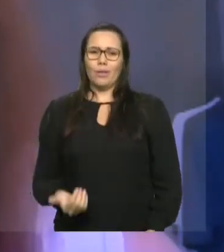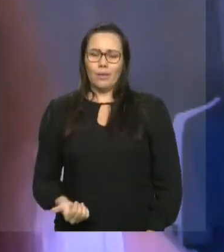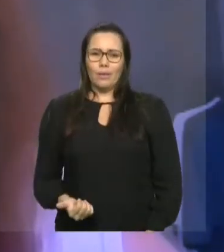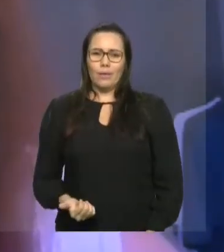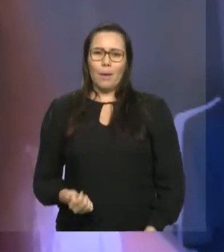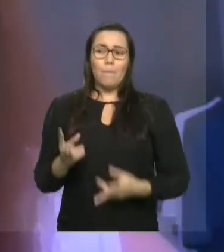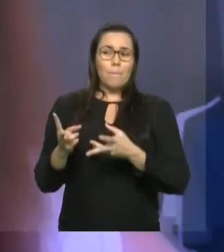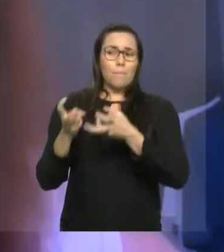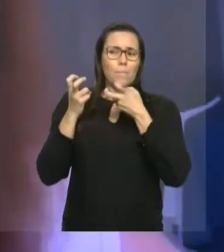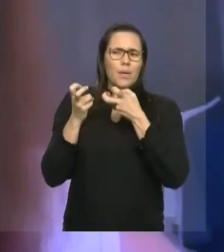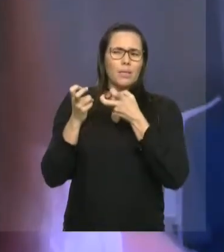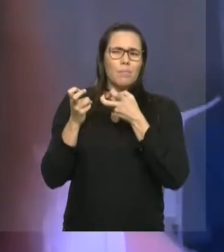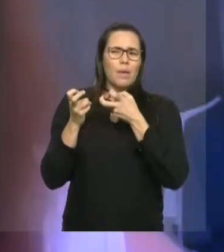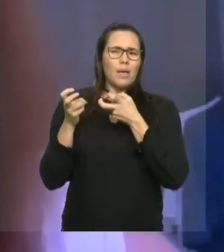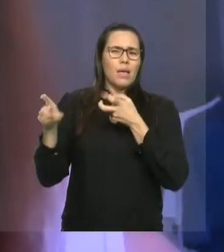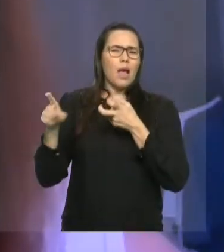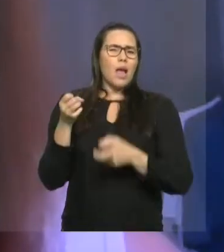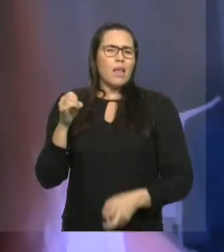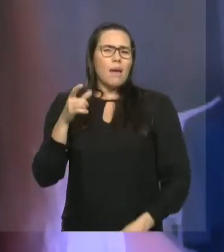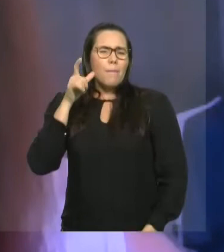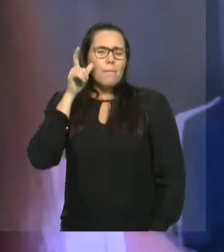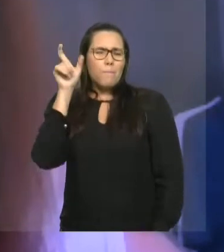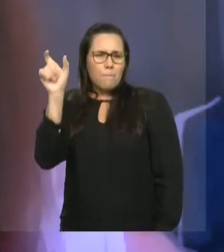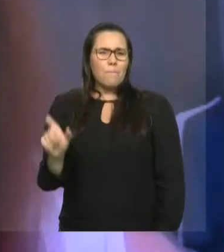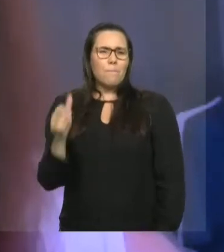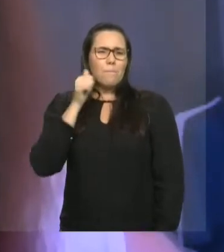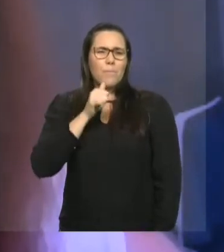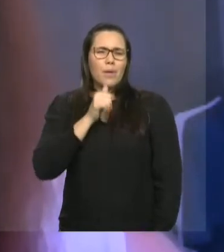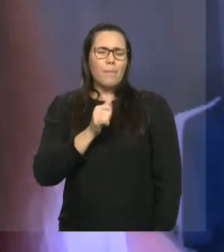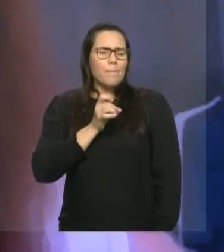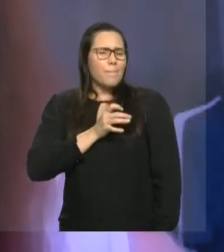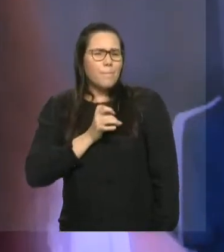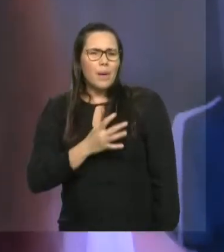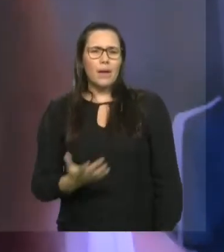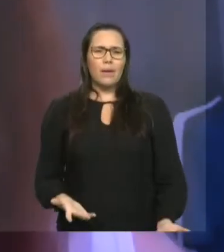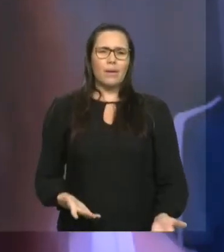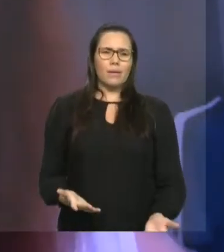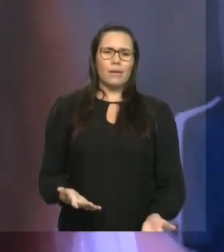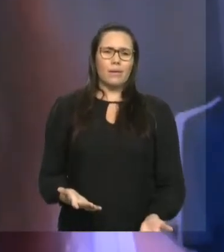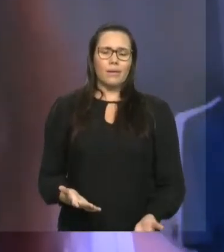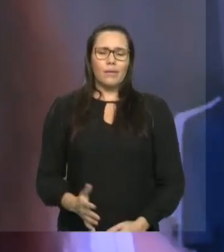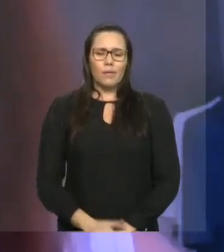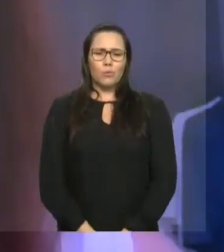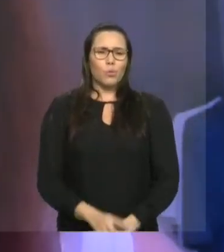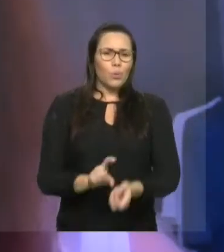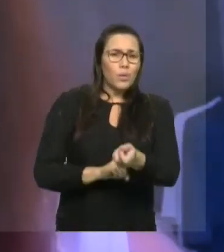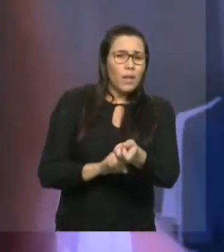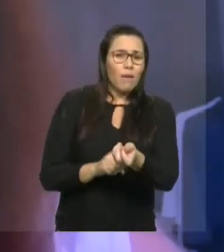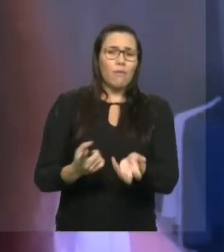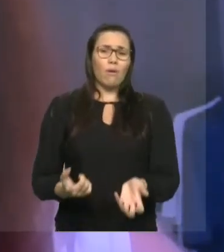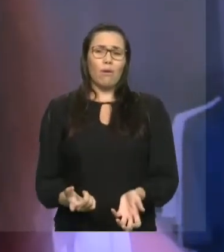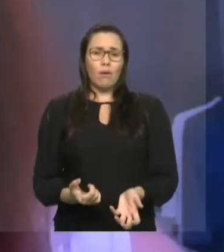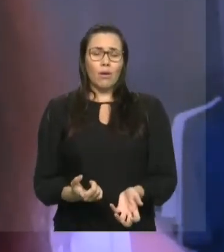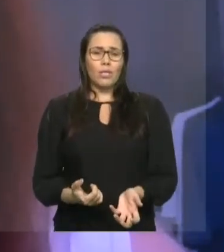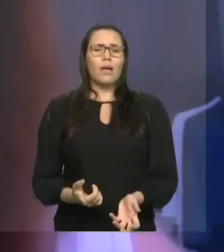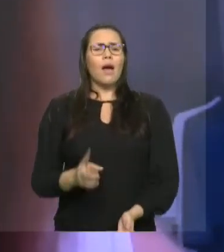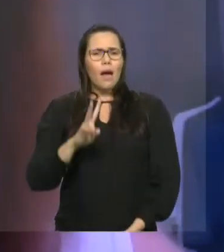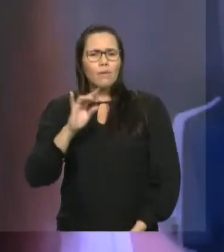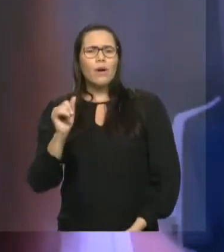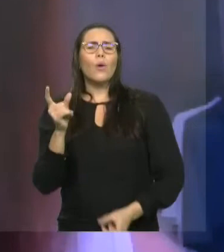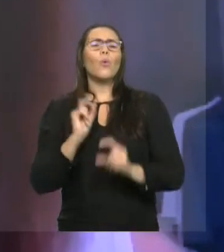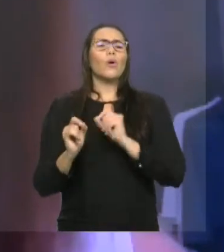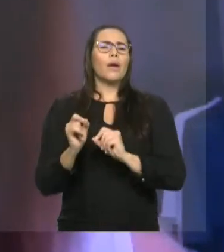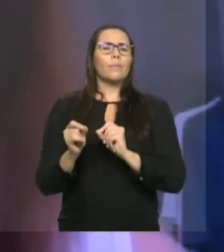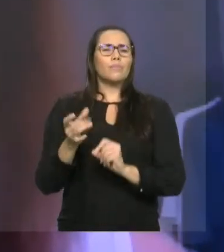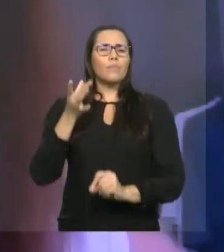prevenção, com indicativos e não deixando que isso aconteça, e chegue realmente ao ato absurdo do feminicídio, e